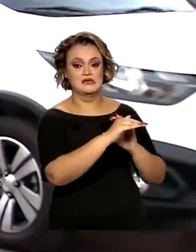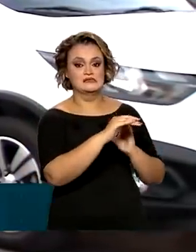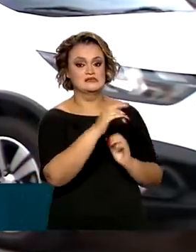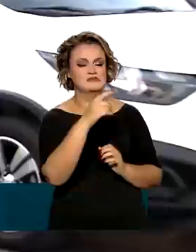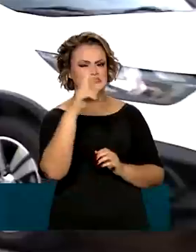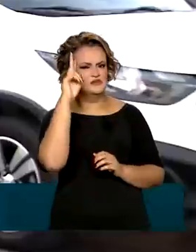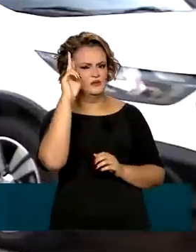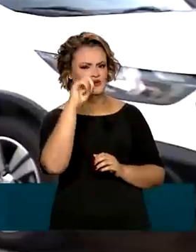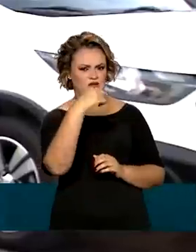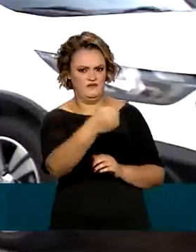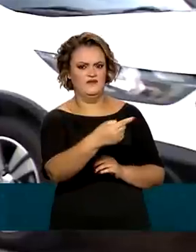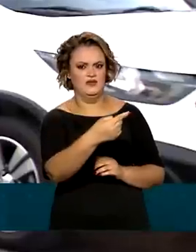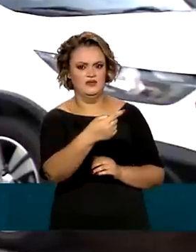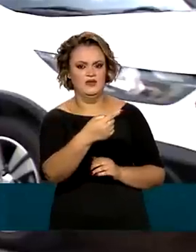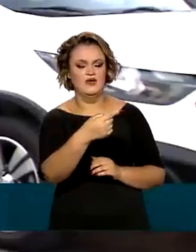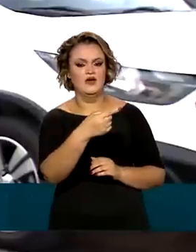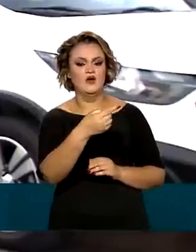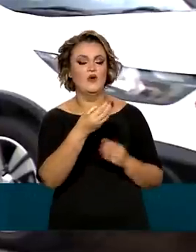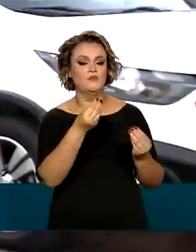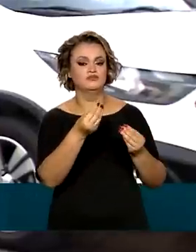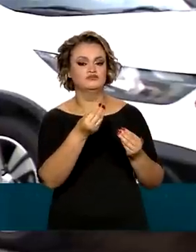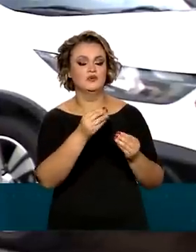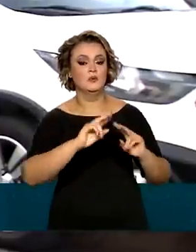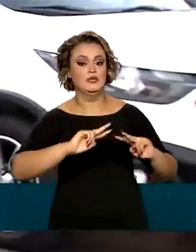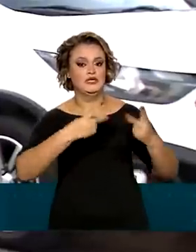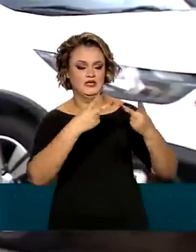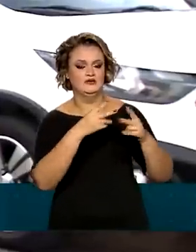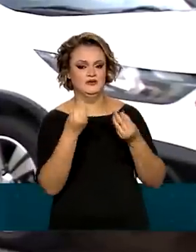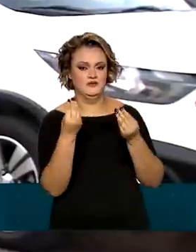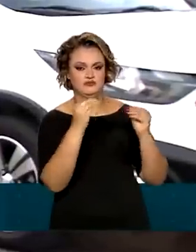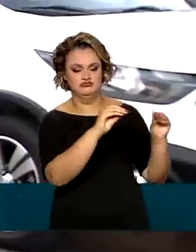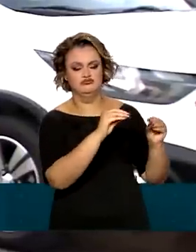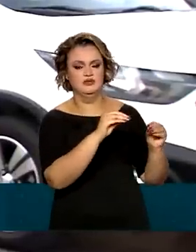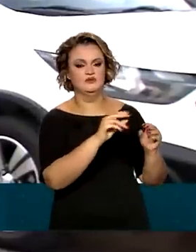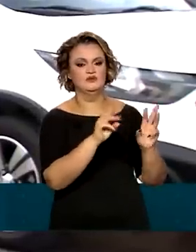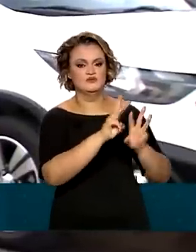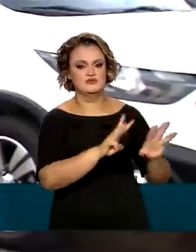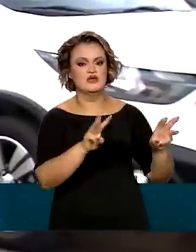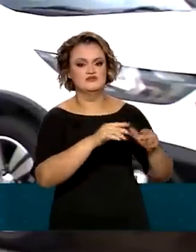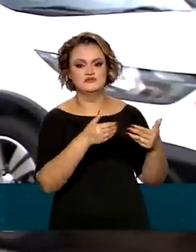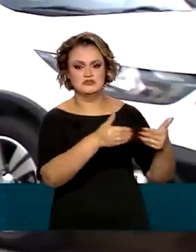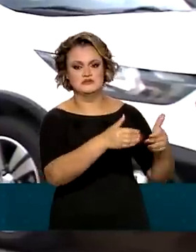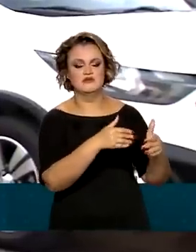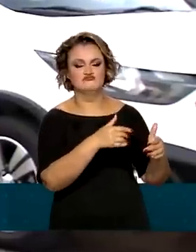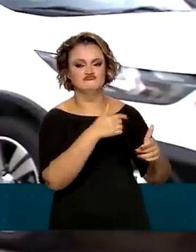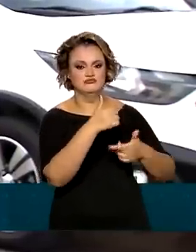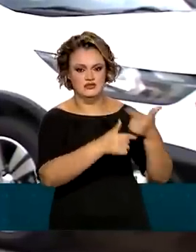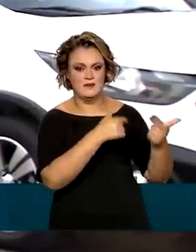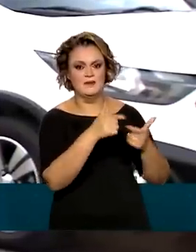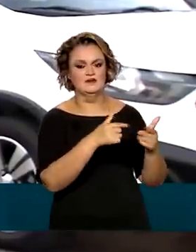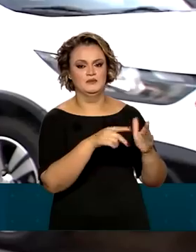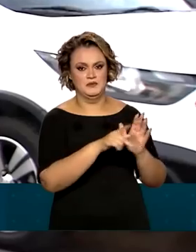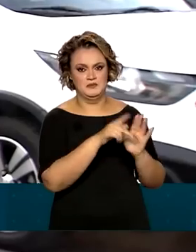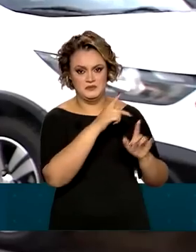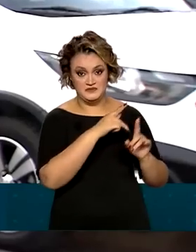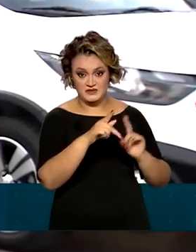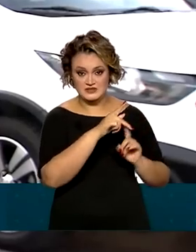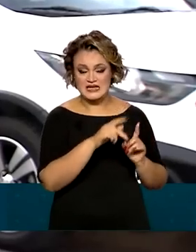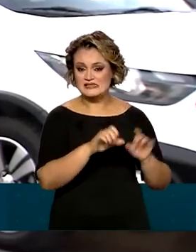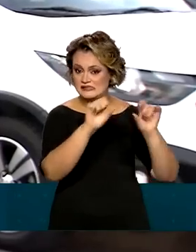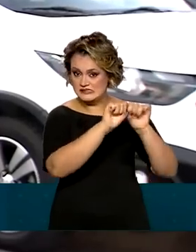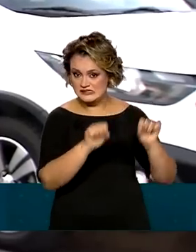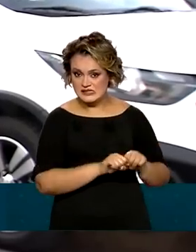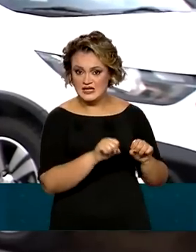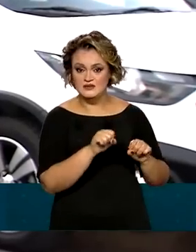segunda-feira por meio de link disponibilizado no site do Ministério do Trabalho e Emprego. O sistema vai